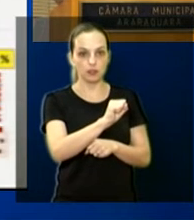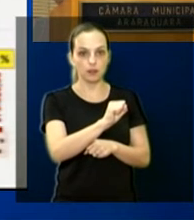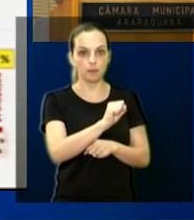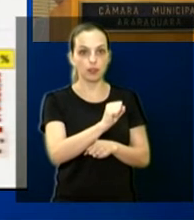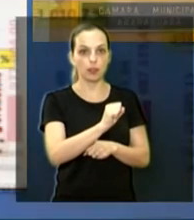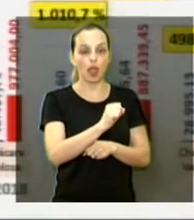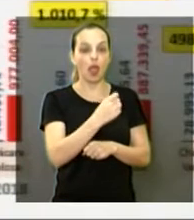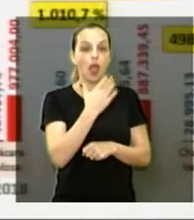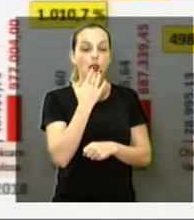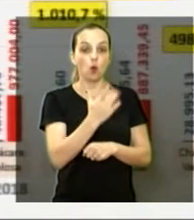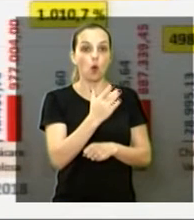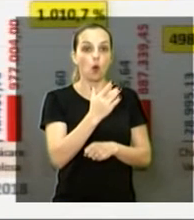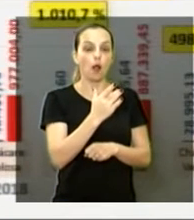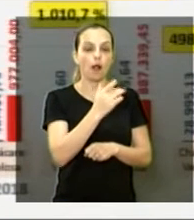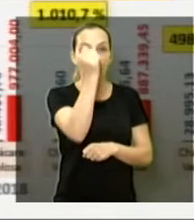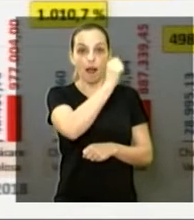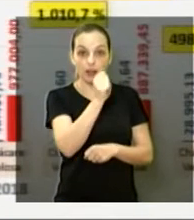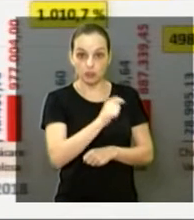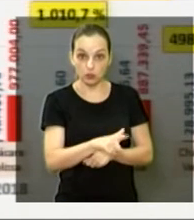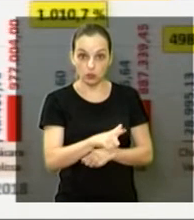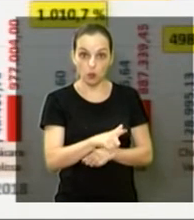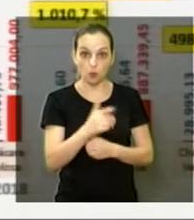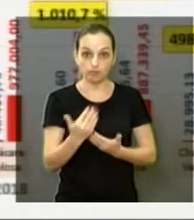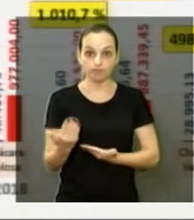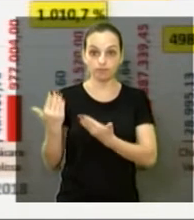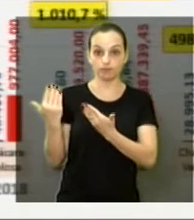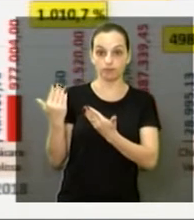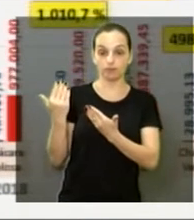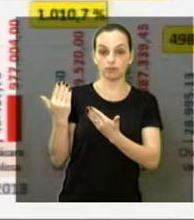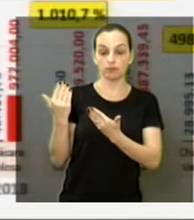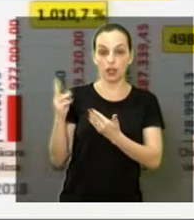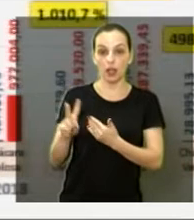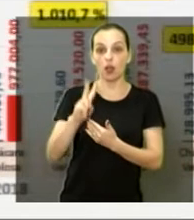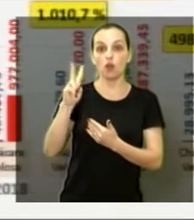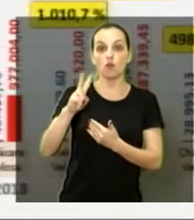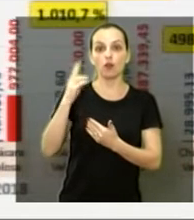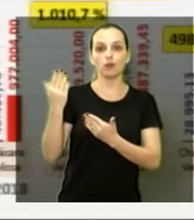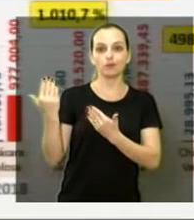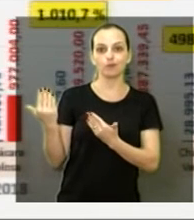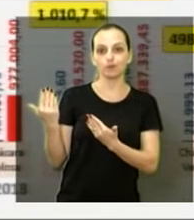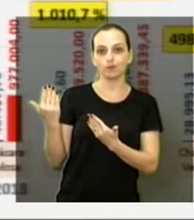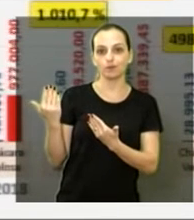venal, de 116 mil foi para 2.200.000,